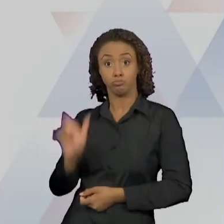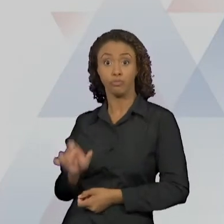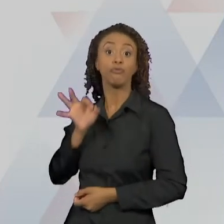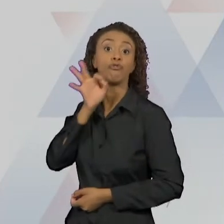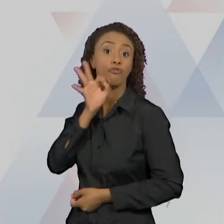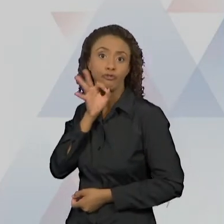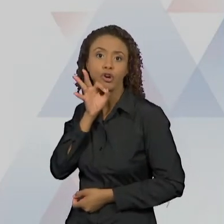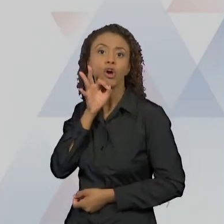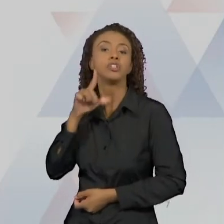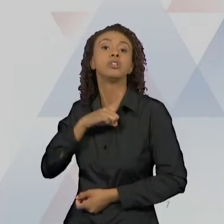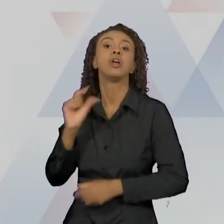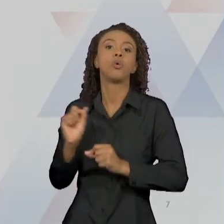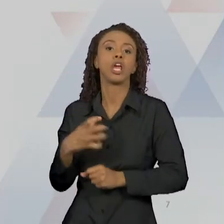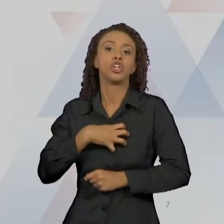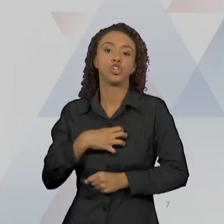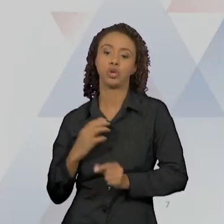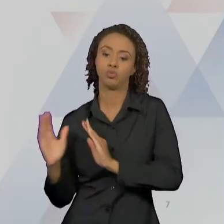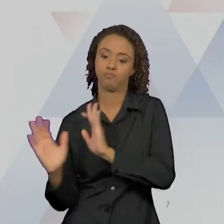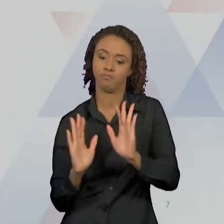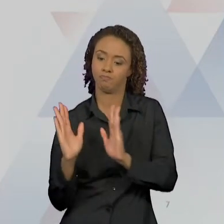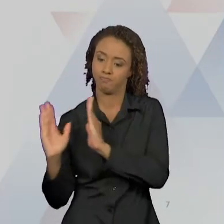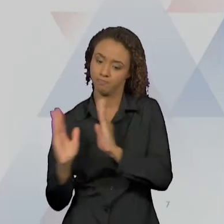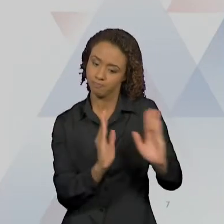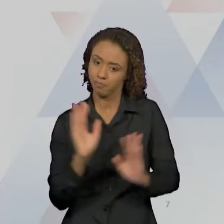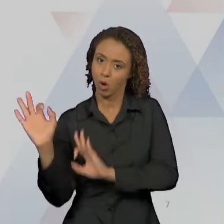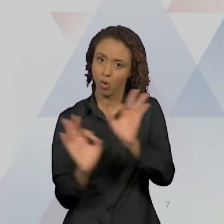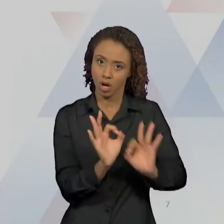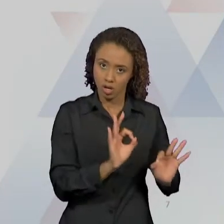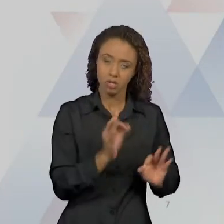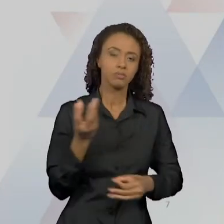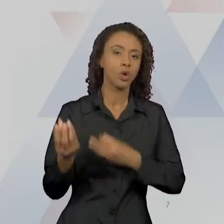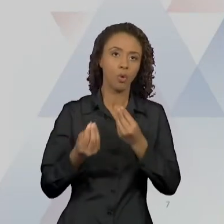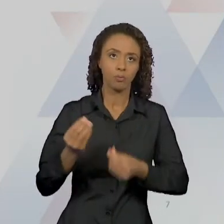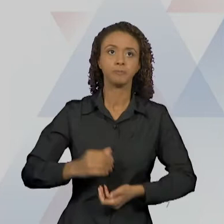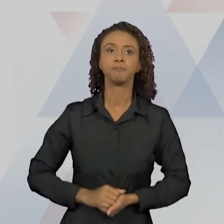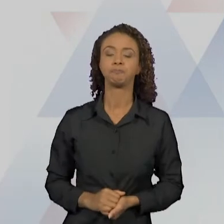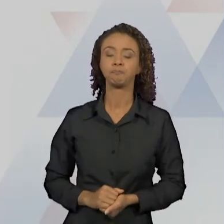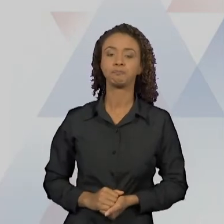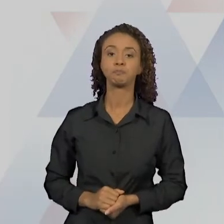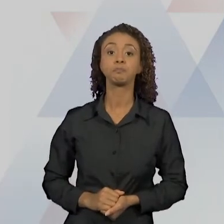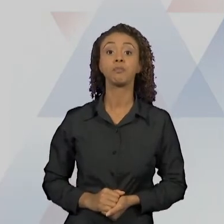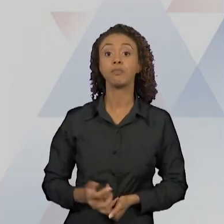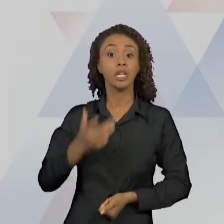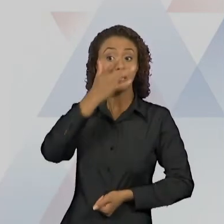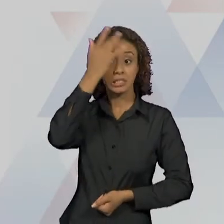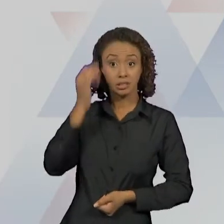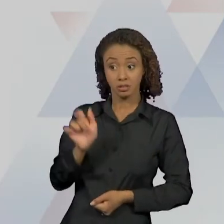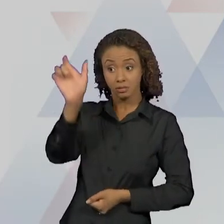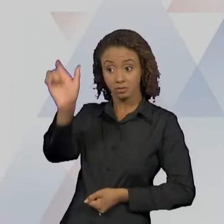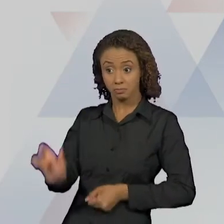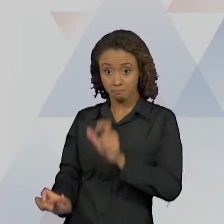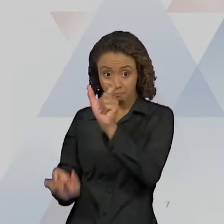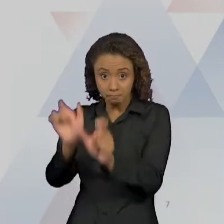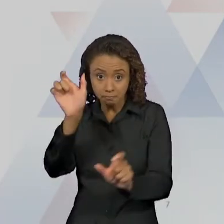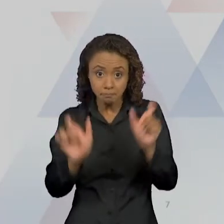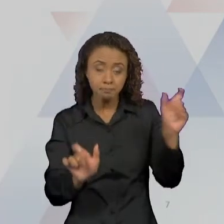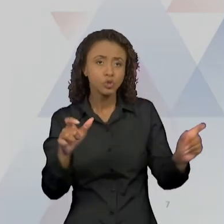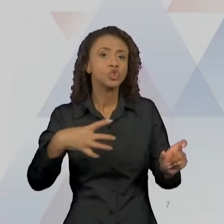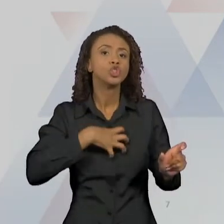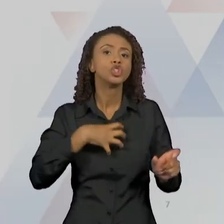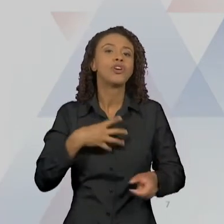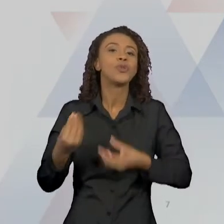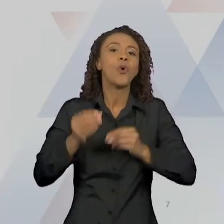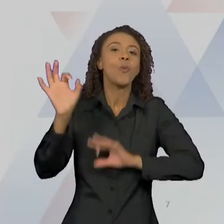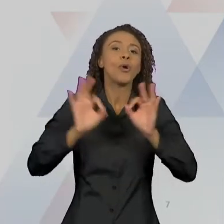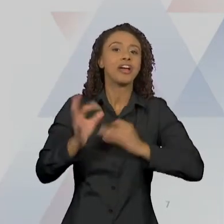organização. Então nessa organização as pessoas estariam funcionando nesse esquema,